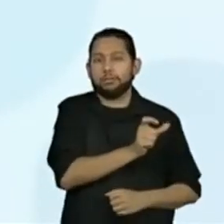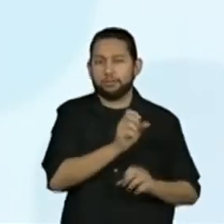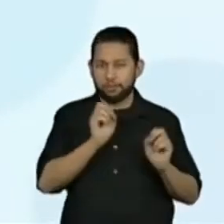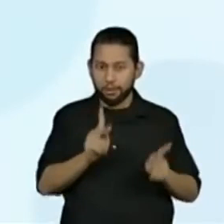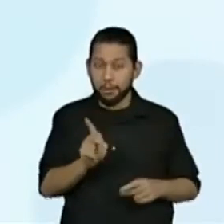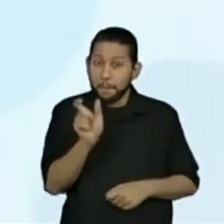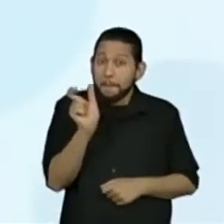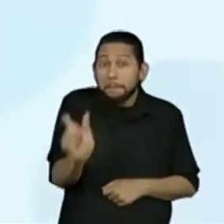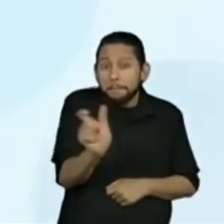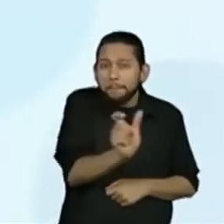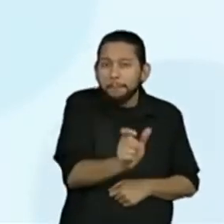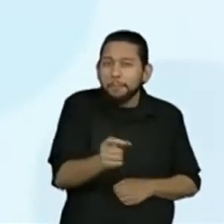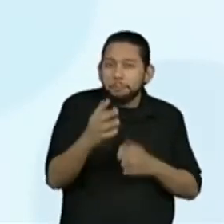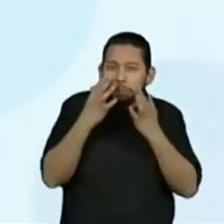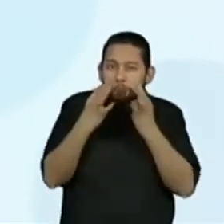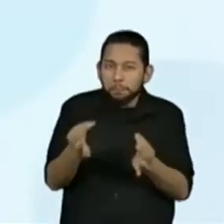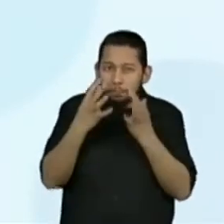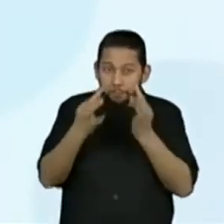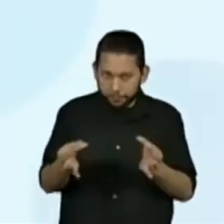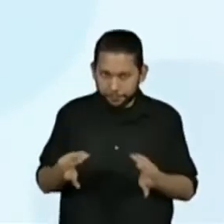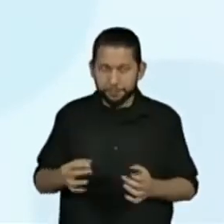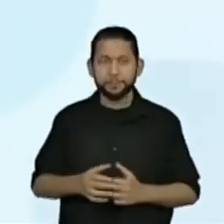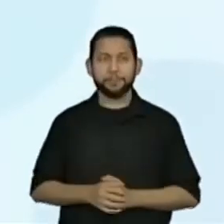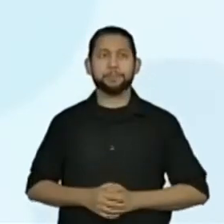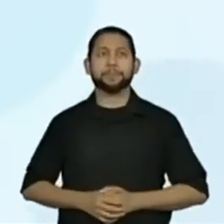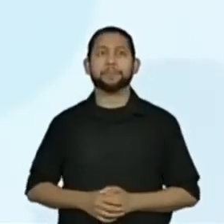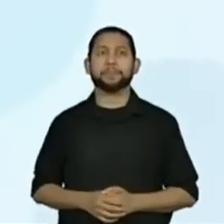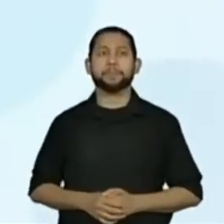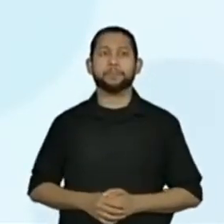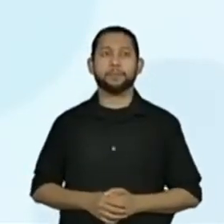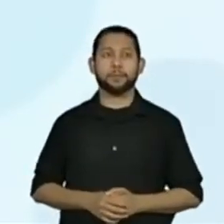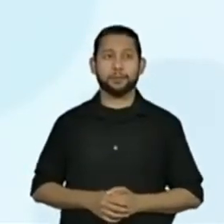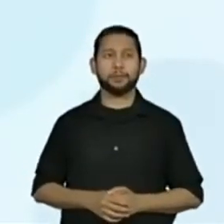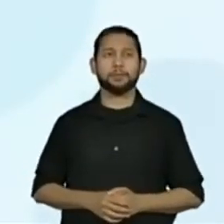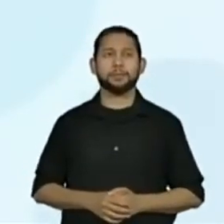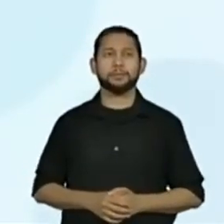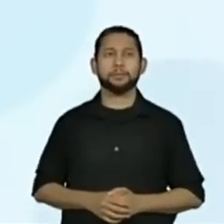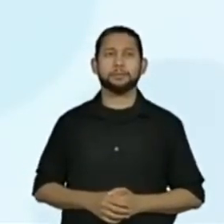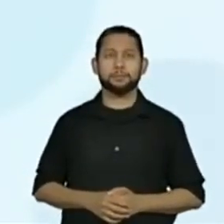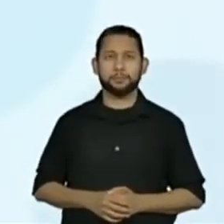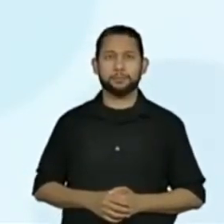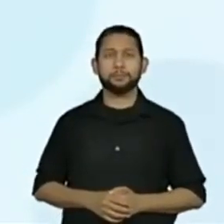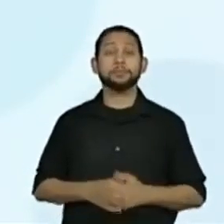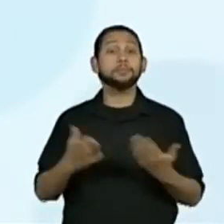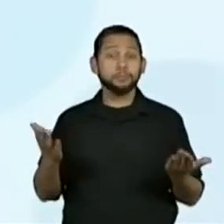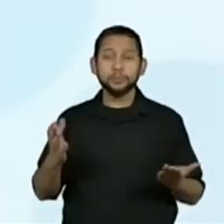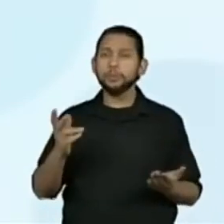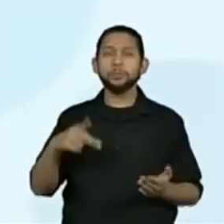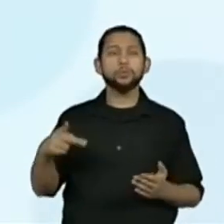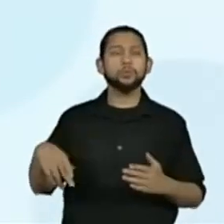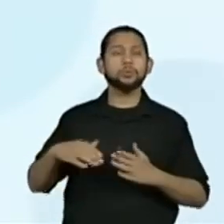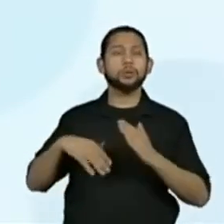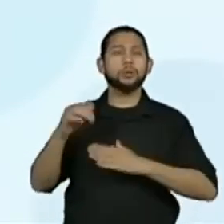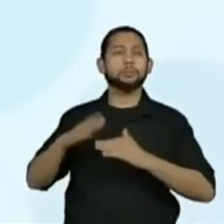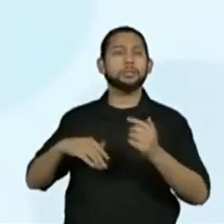a grafia das palavras. Então, vamos ver aí. Para os professores aí, habilidade